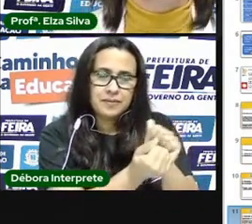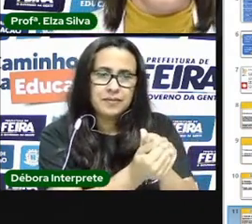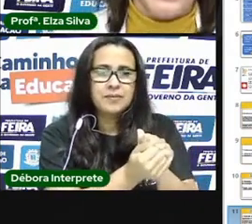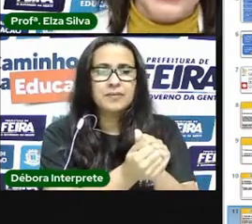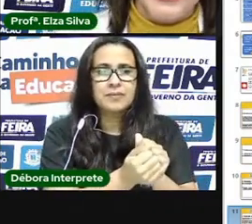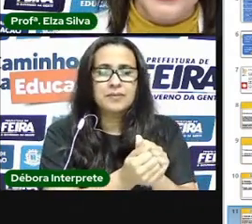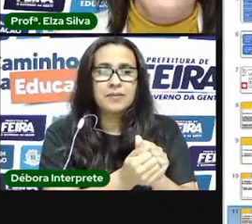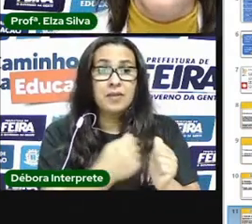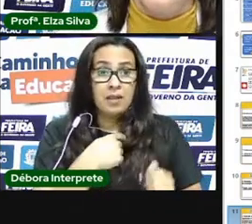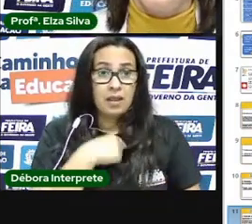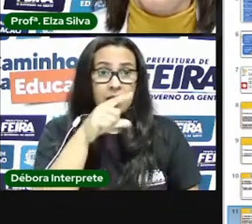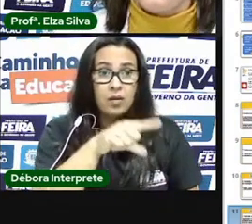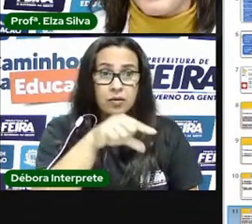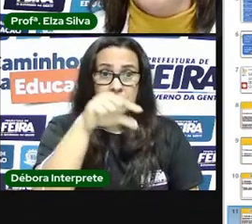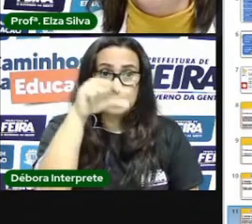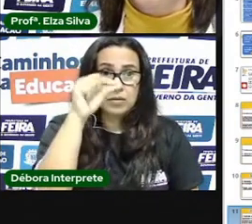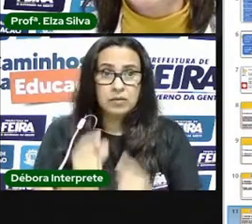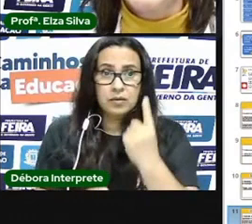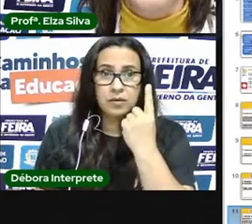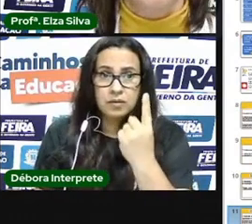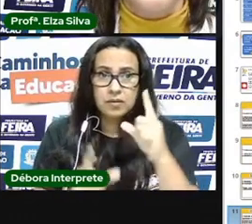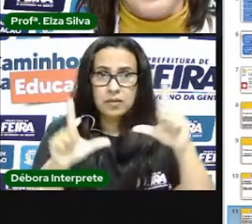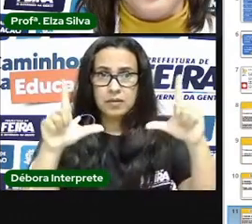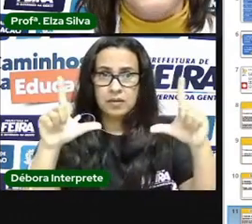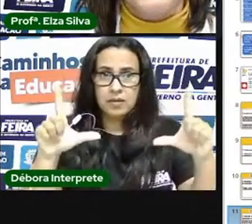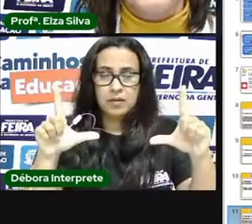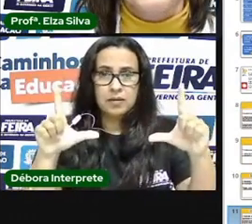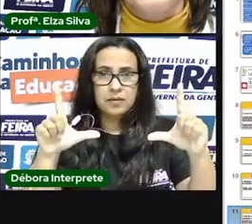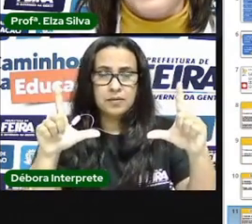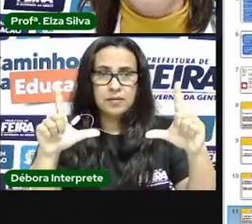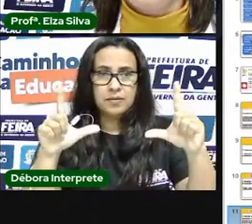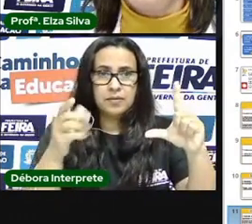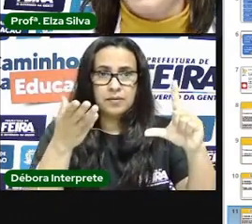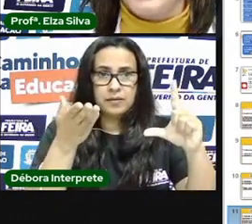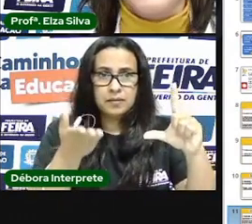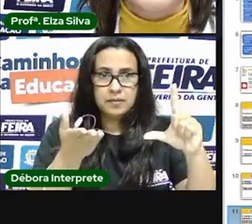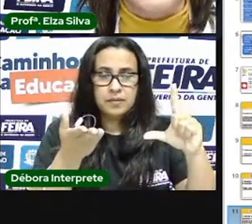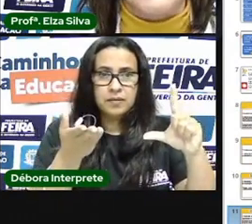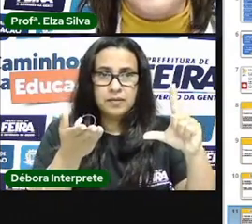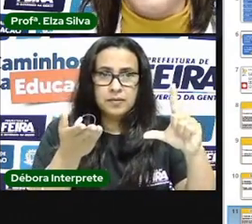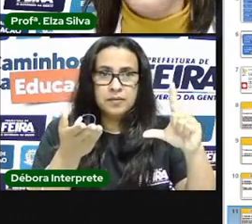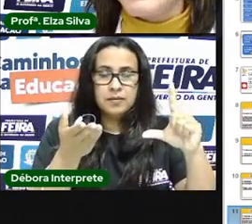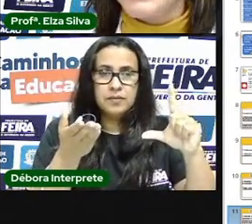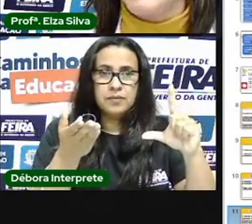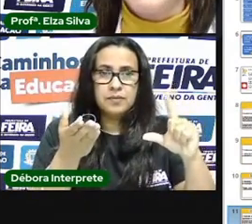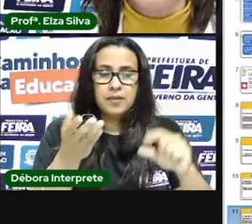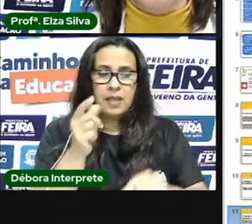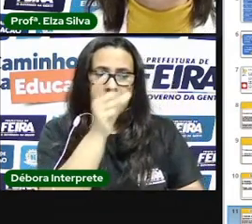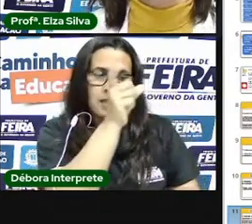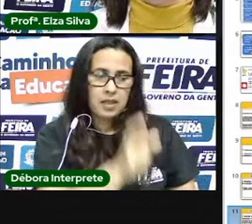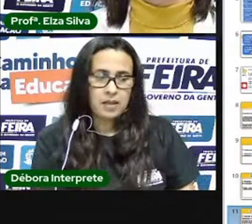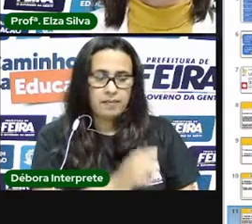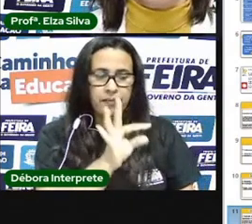obra formalista o quadro de Tarsila do Amaral. pintora brasileira reconhecida